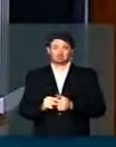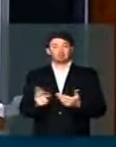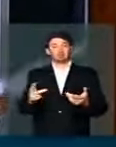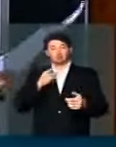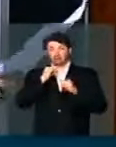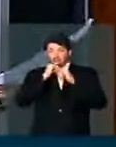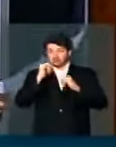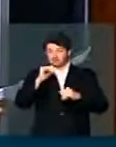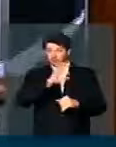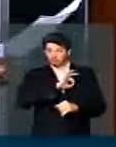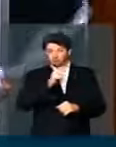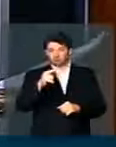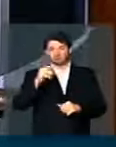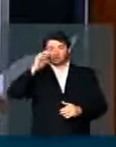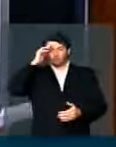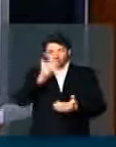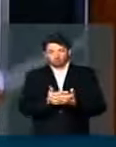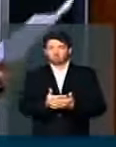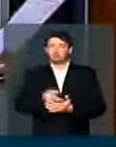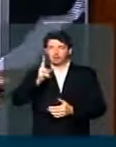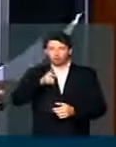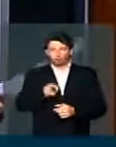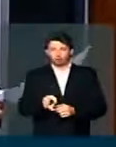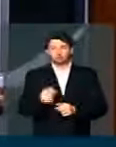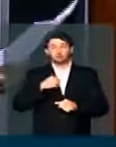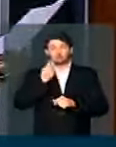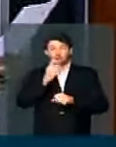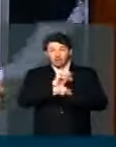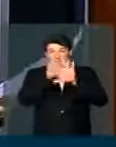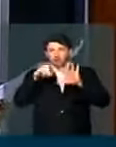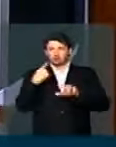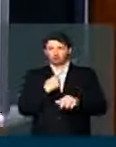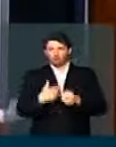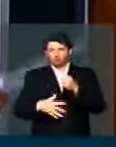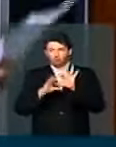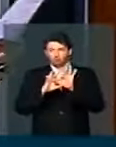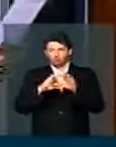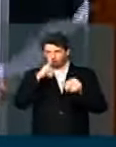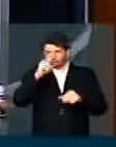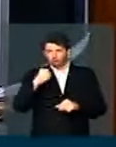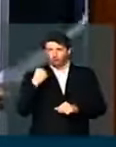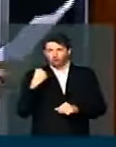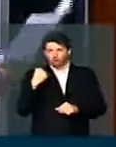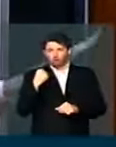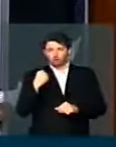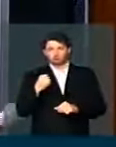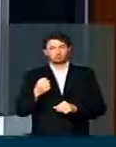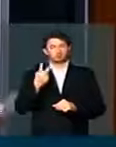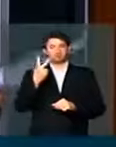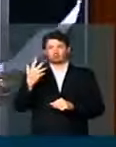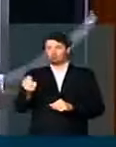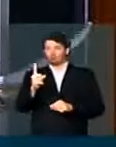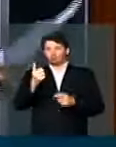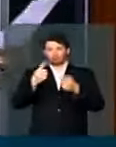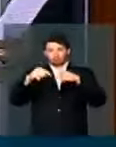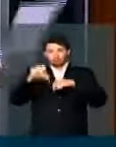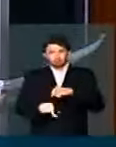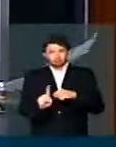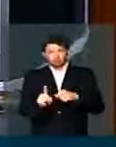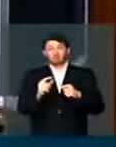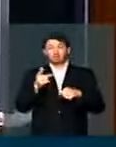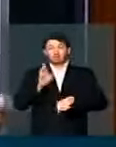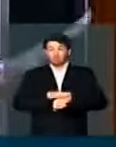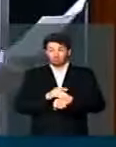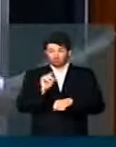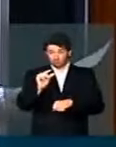militares, permaneçam confiantes. Quero deixar bem claro que juntos somos fortes, que nenhum passo estaremos atrás e que no momento bem